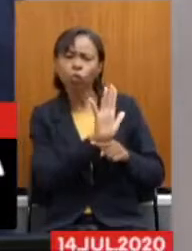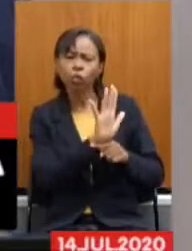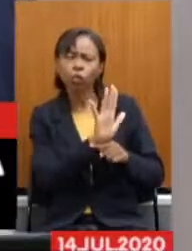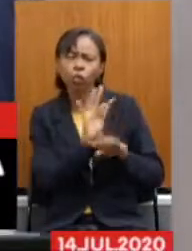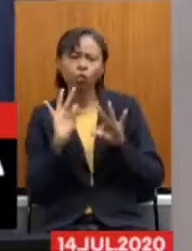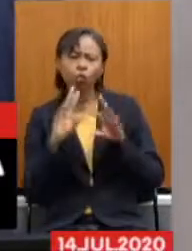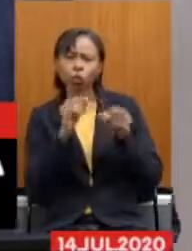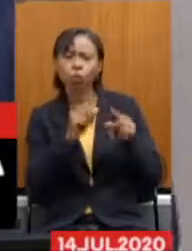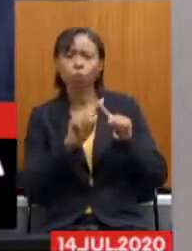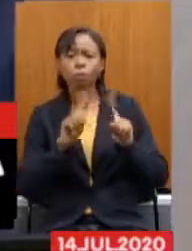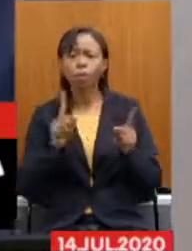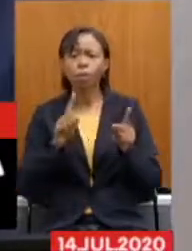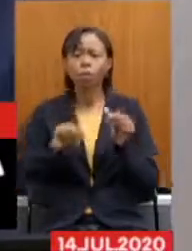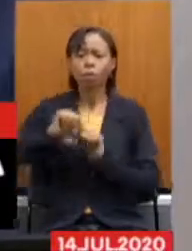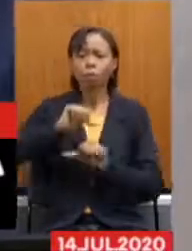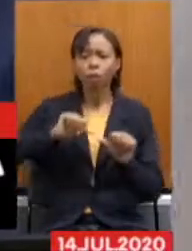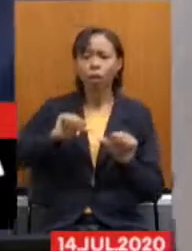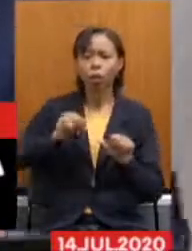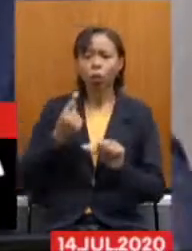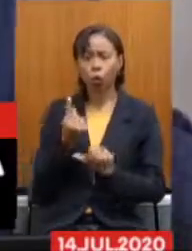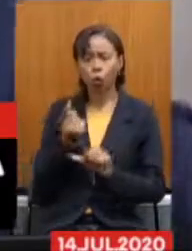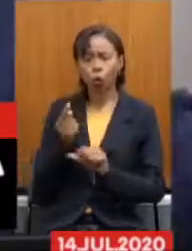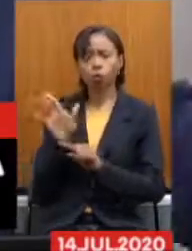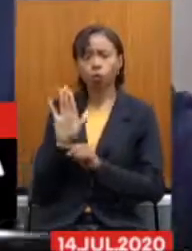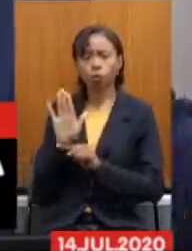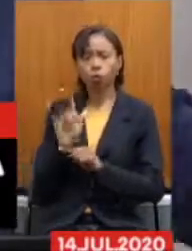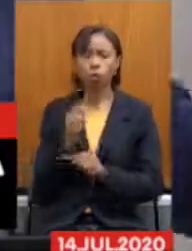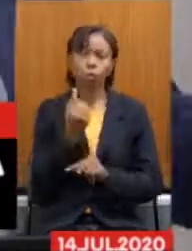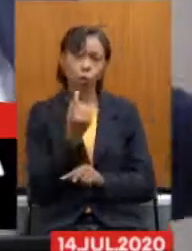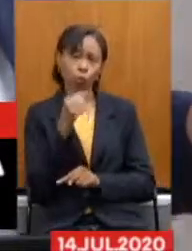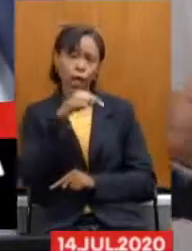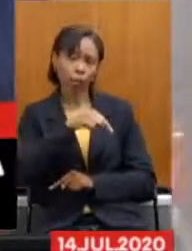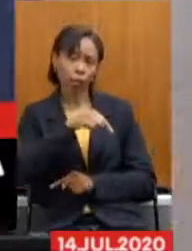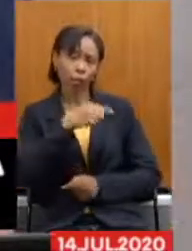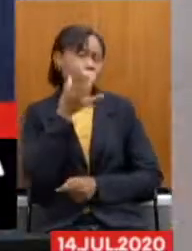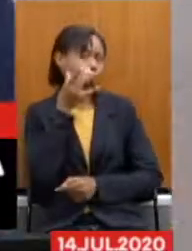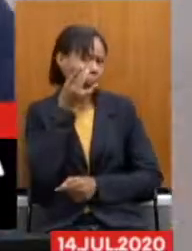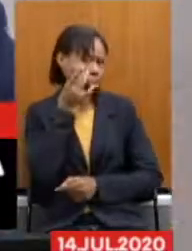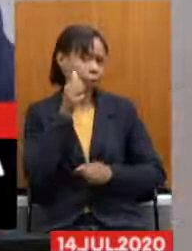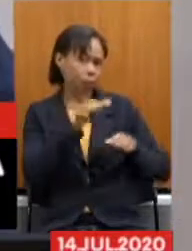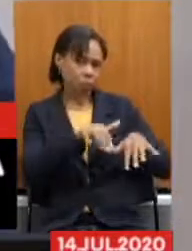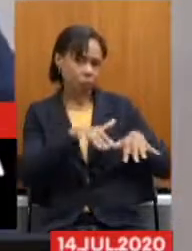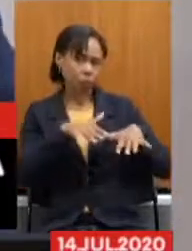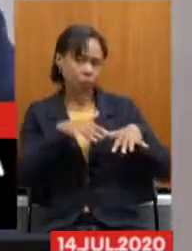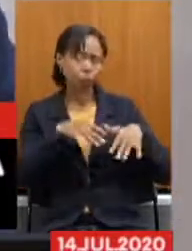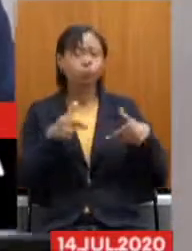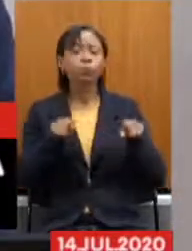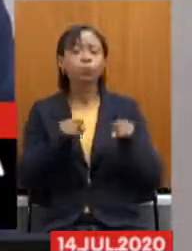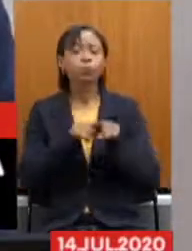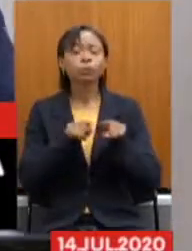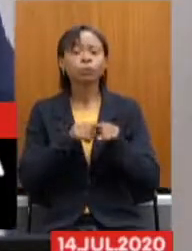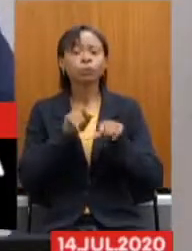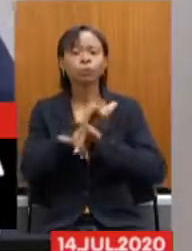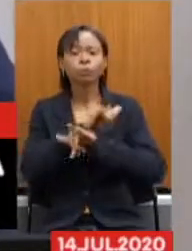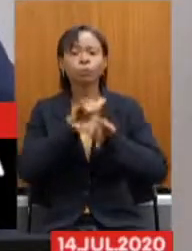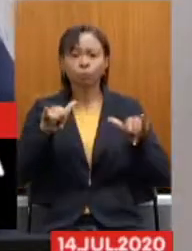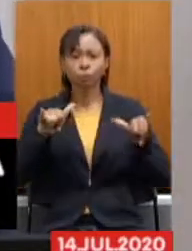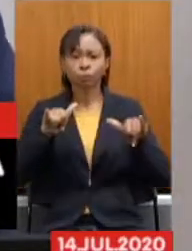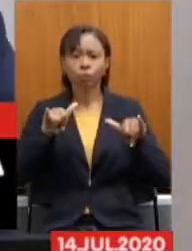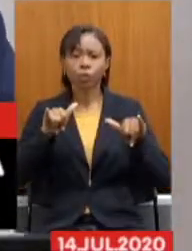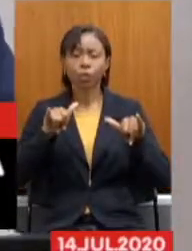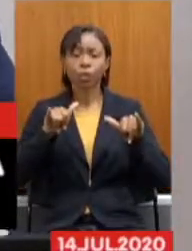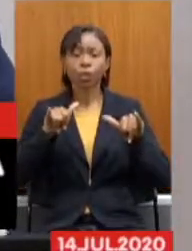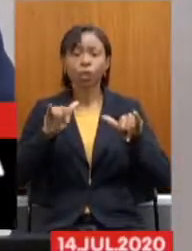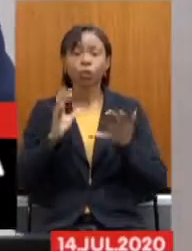outro que está aqui na plenária. E eu gostaria de comunicar agora também que nós temos na